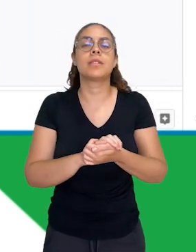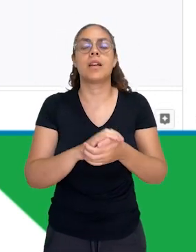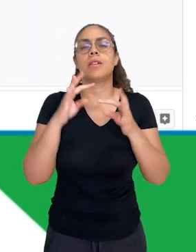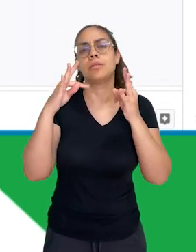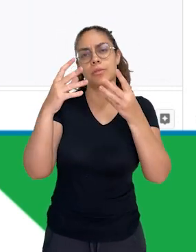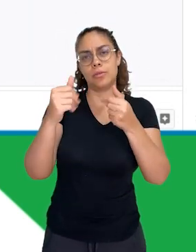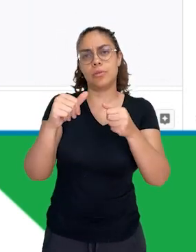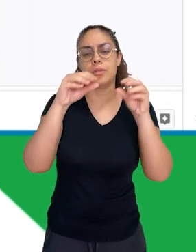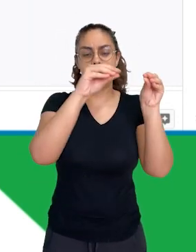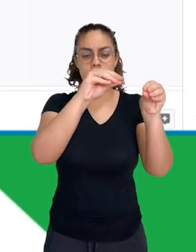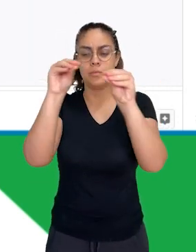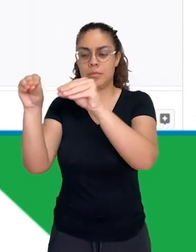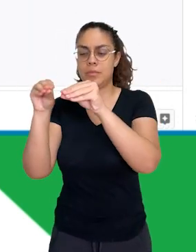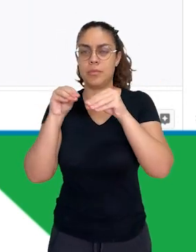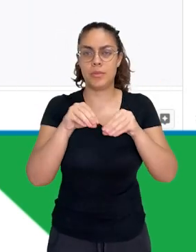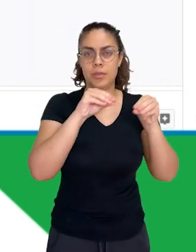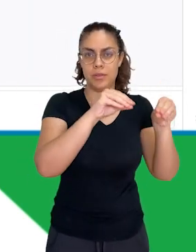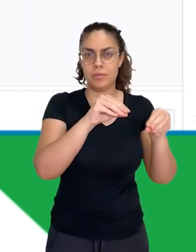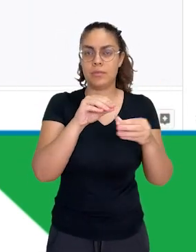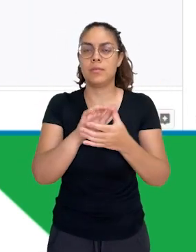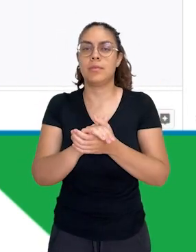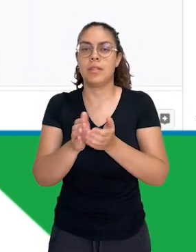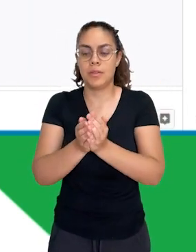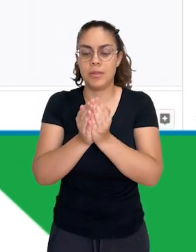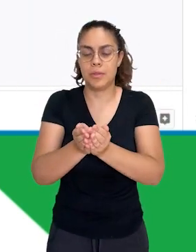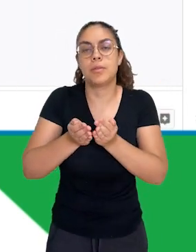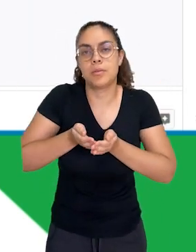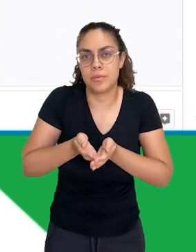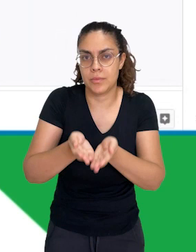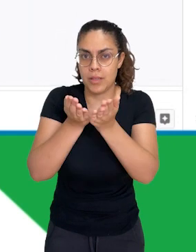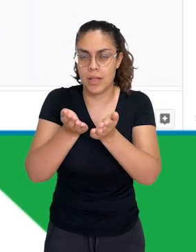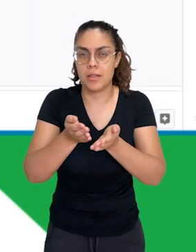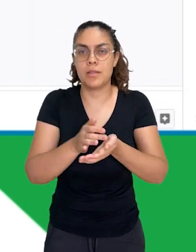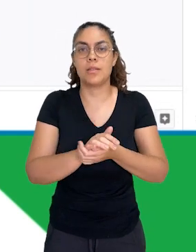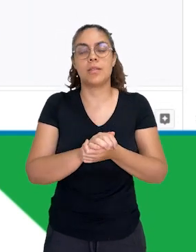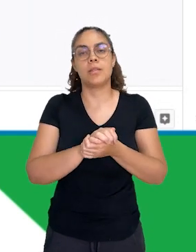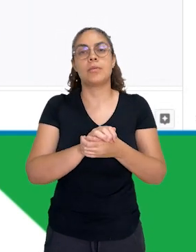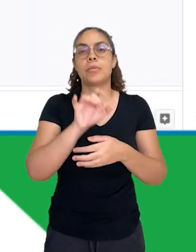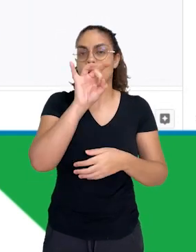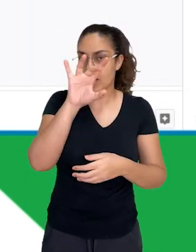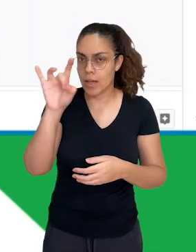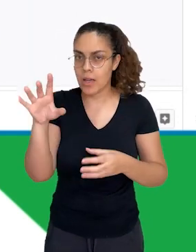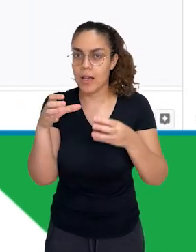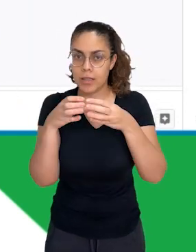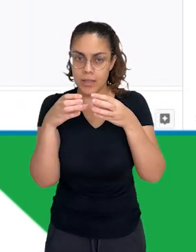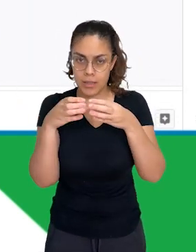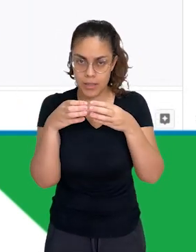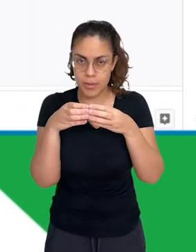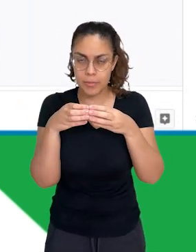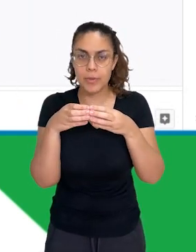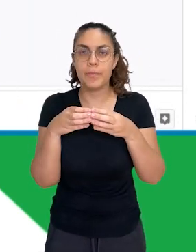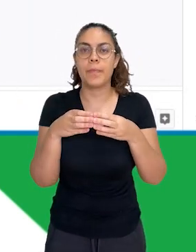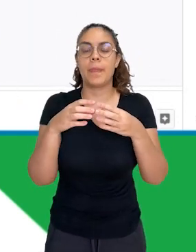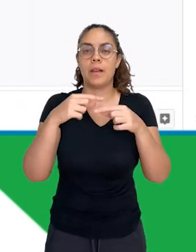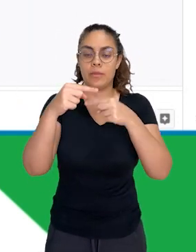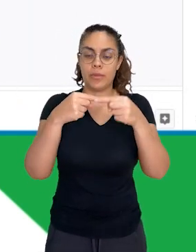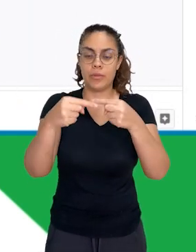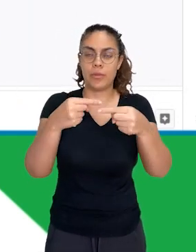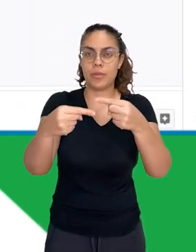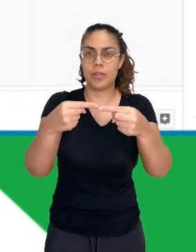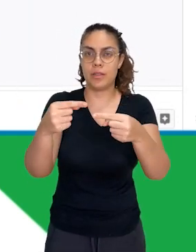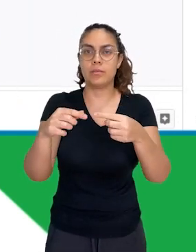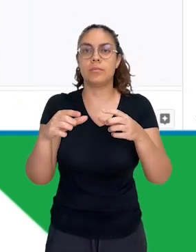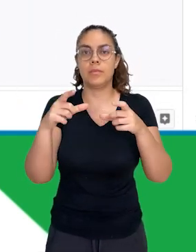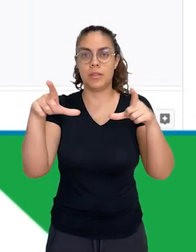elas se movem no tabuleiro. Então, à medida que os dados foram sendo jogados por cada equipe, os dados vão rodando pelo